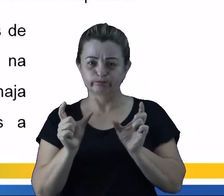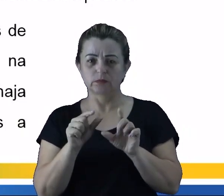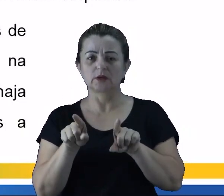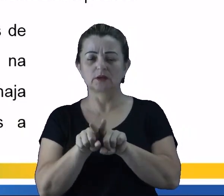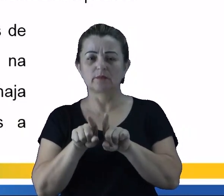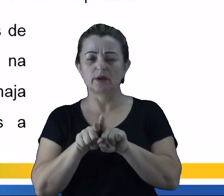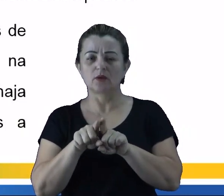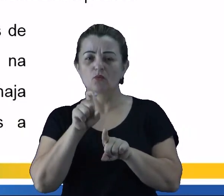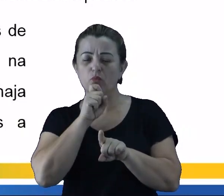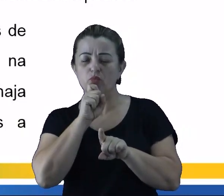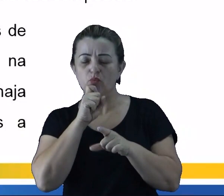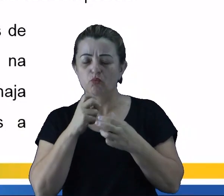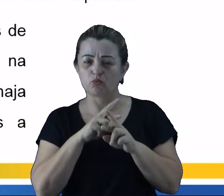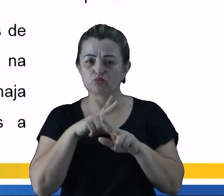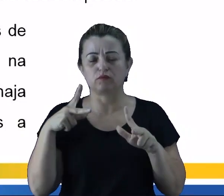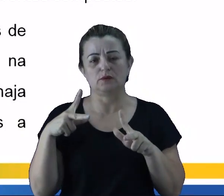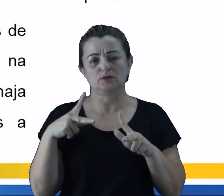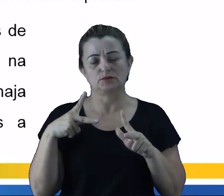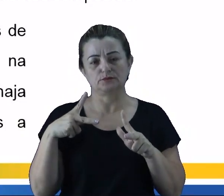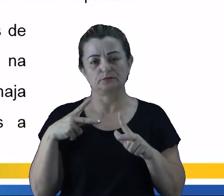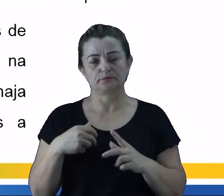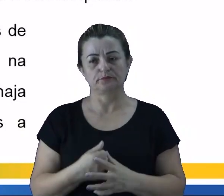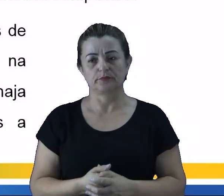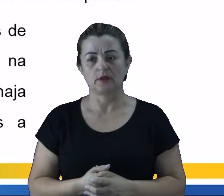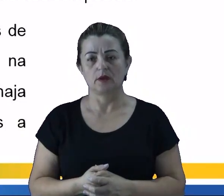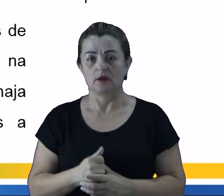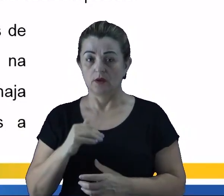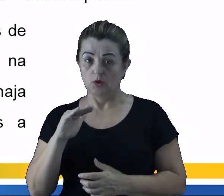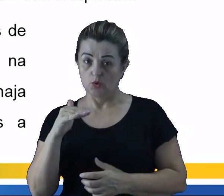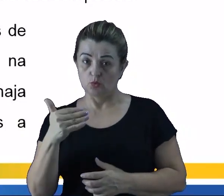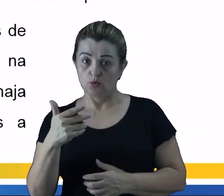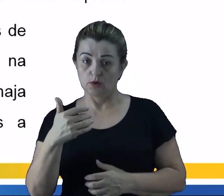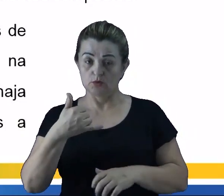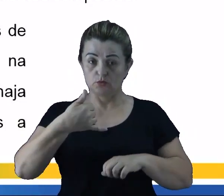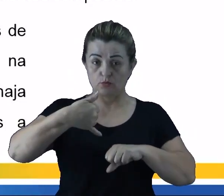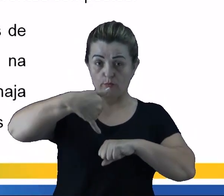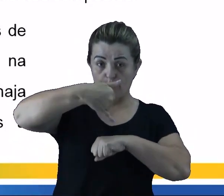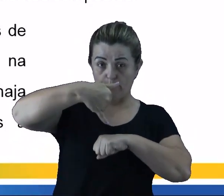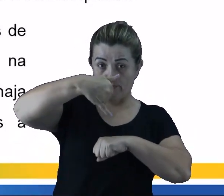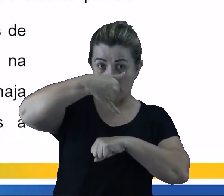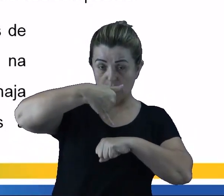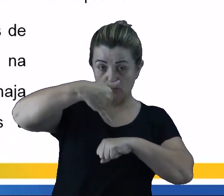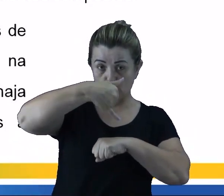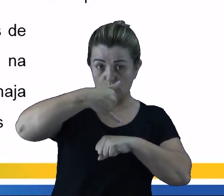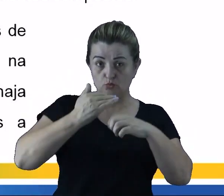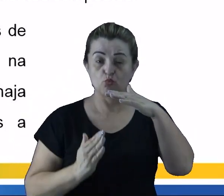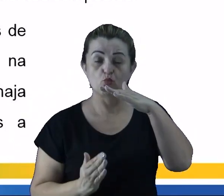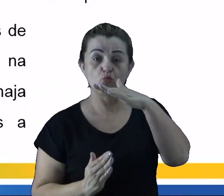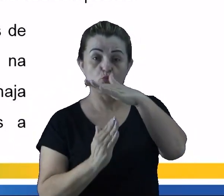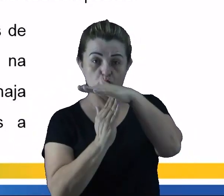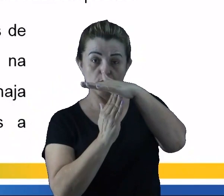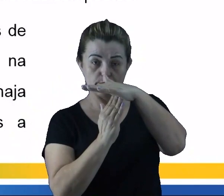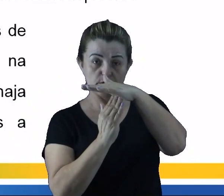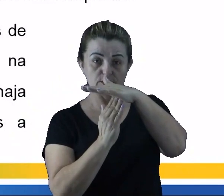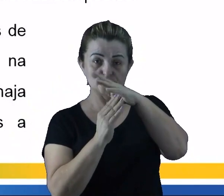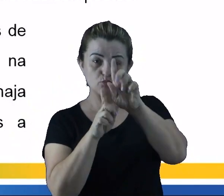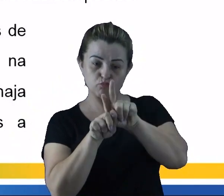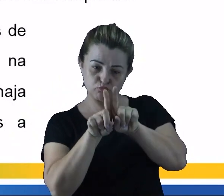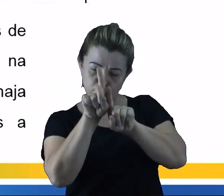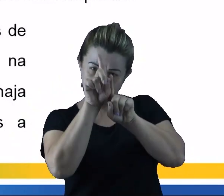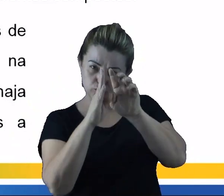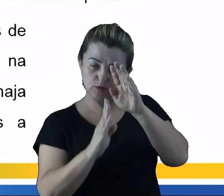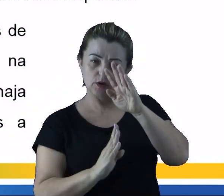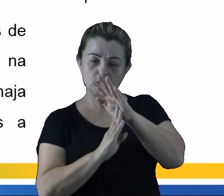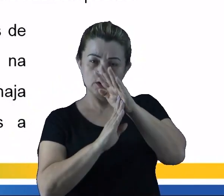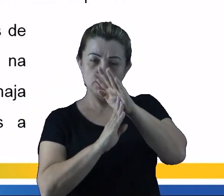diferentes, né? Então, quando esse petróleo, ele atinge o ponto de ebulição específico, né? Uma das